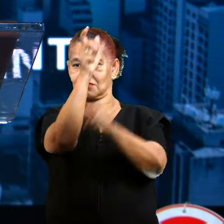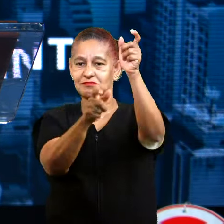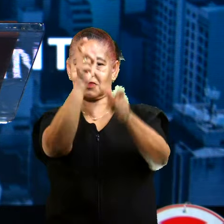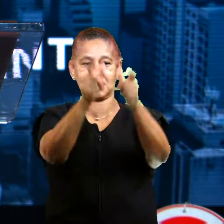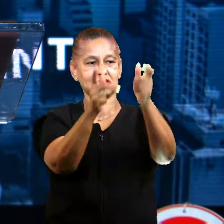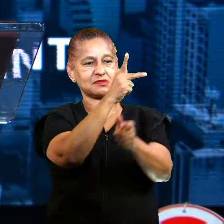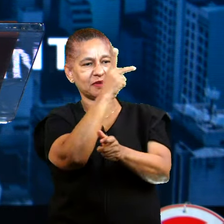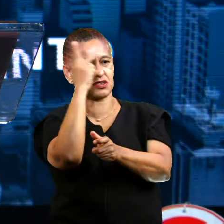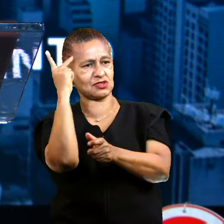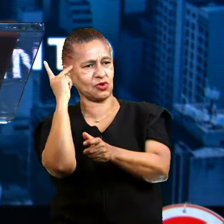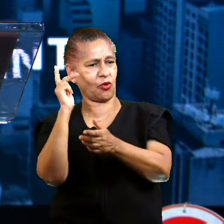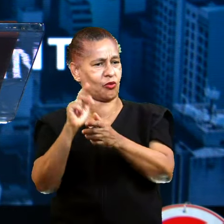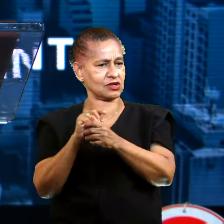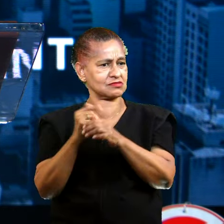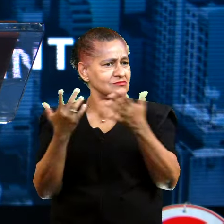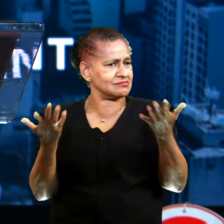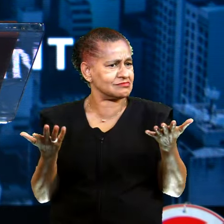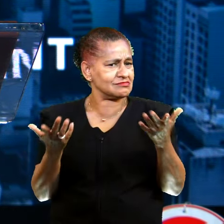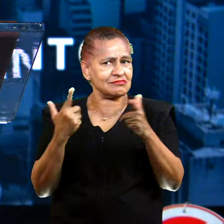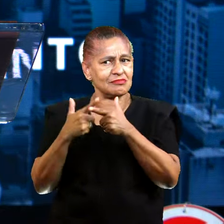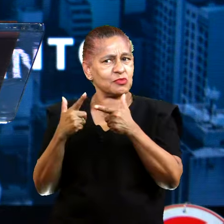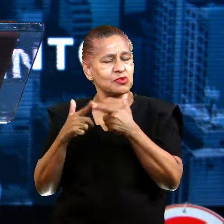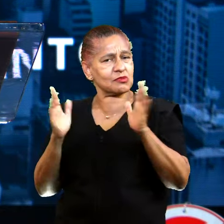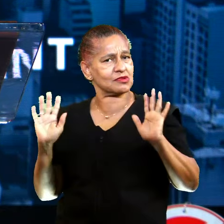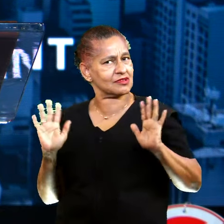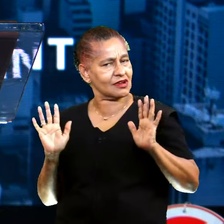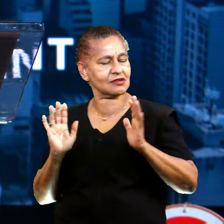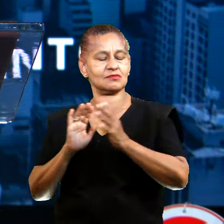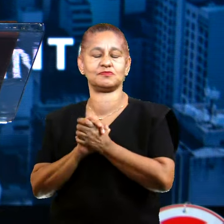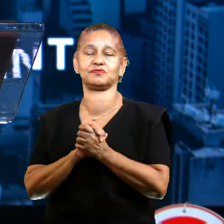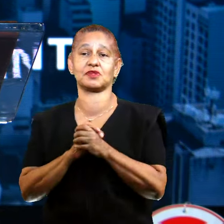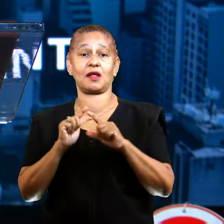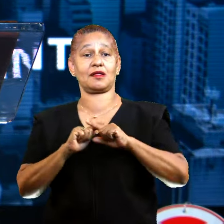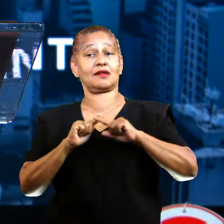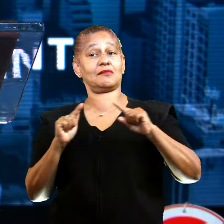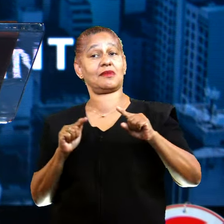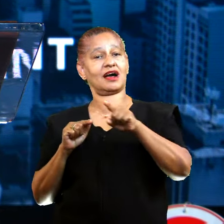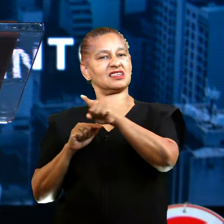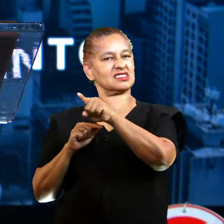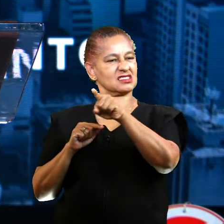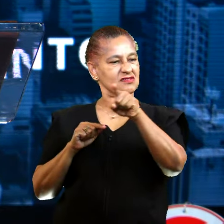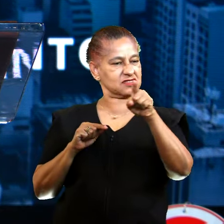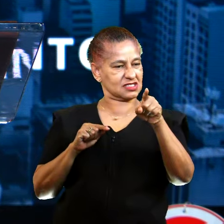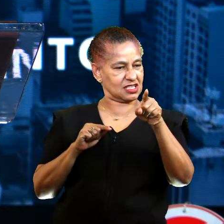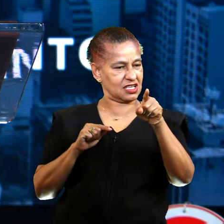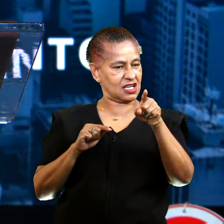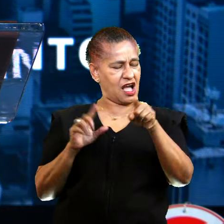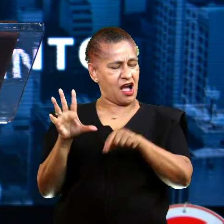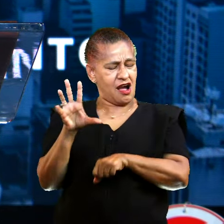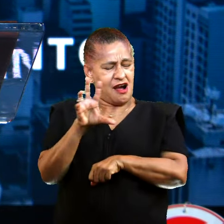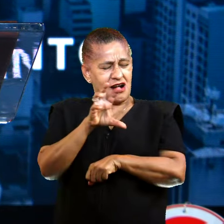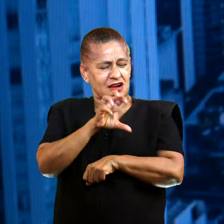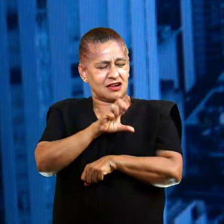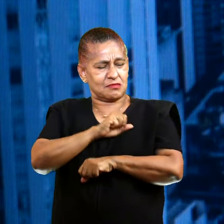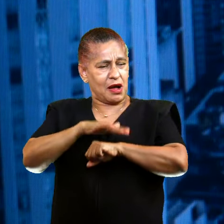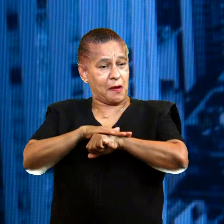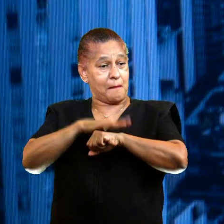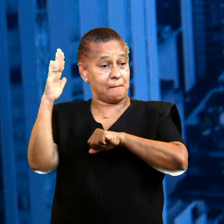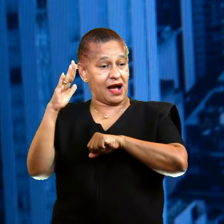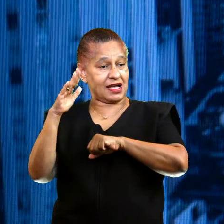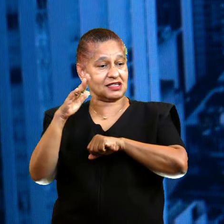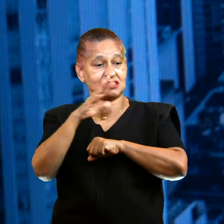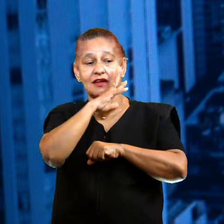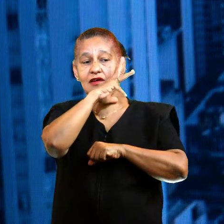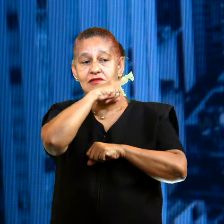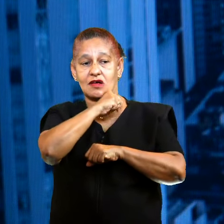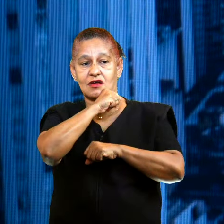raçãozinha de primeira, está tudo certo. Mas se você amar mais bicho do que gente, tem algum problema